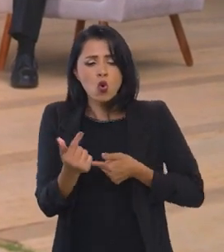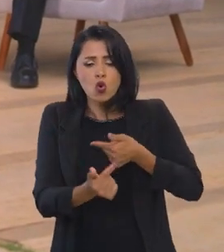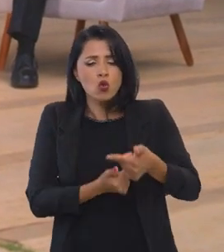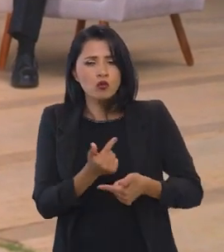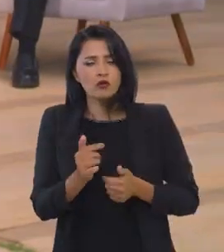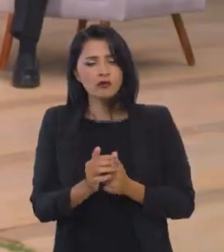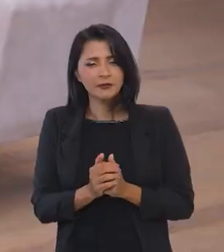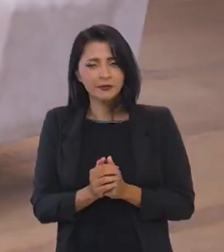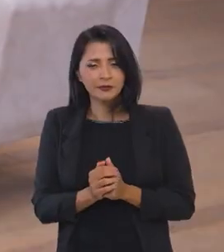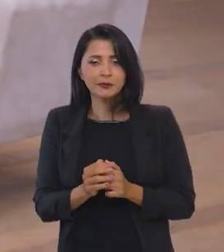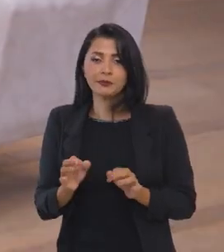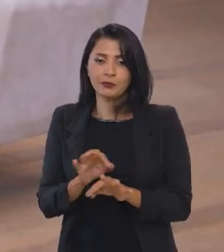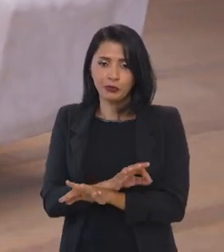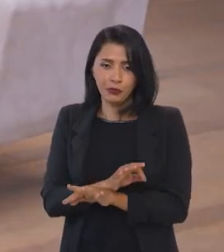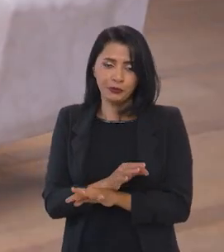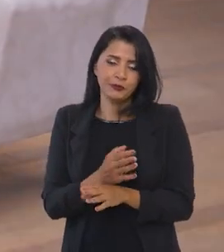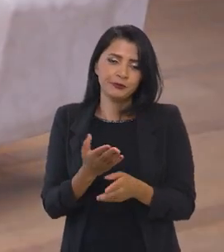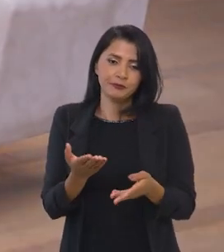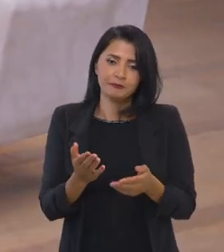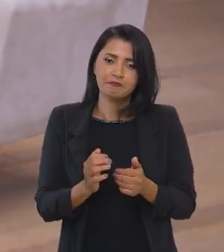é que foi esse trabalho. Pronto.